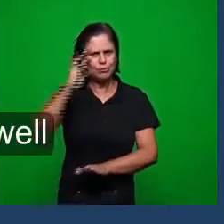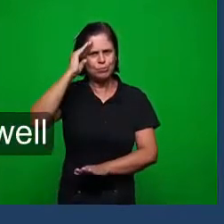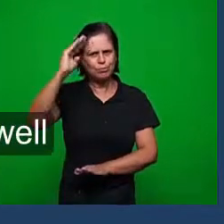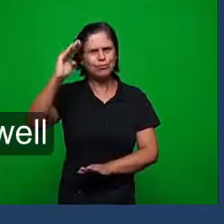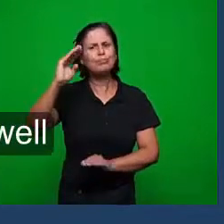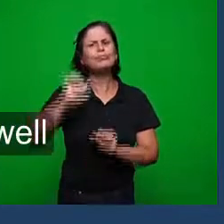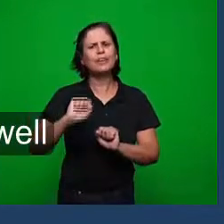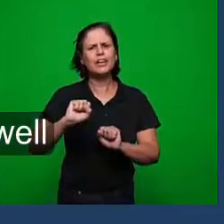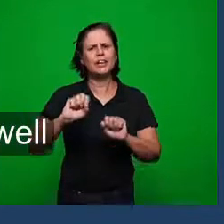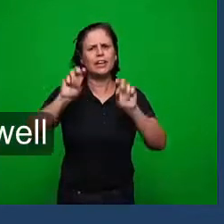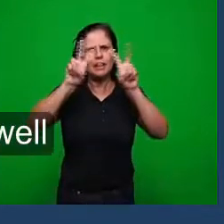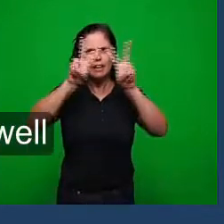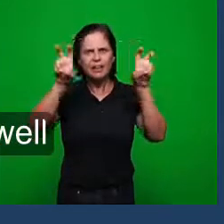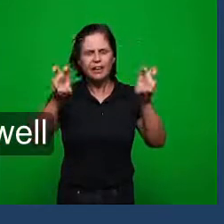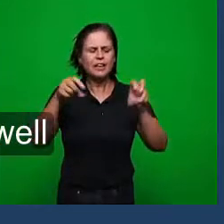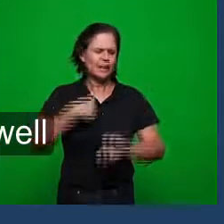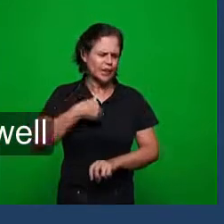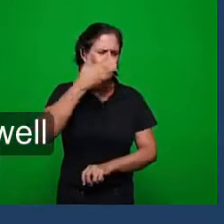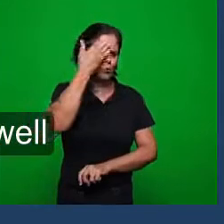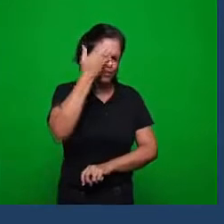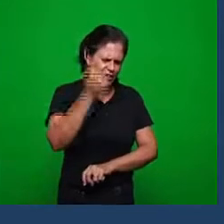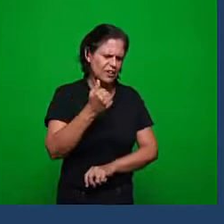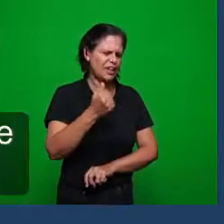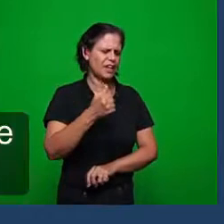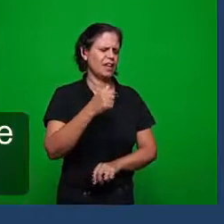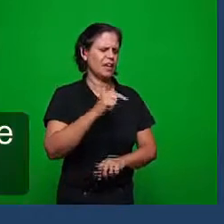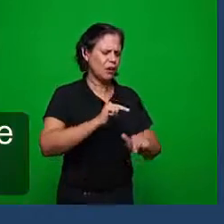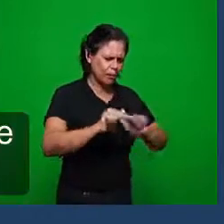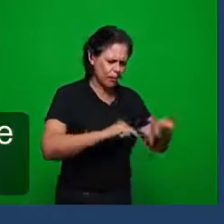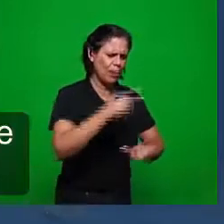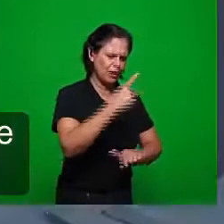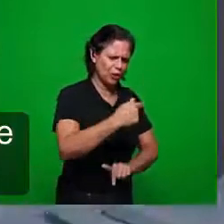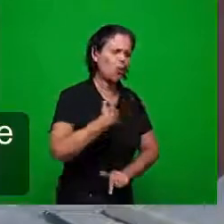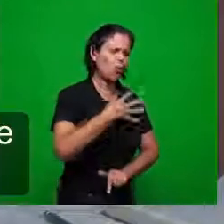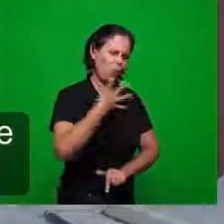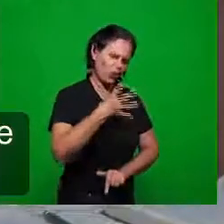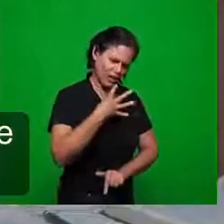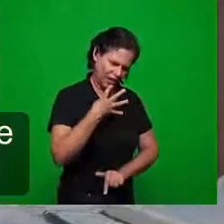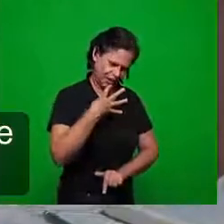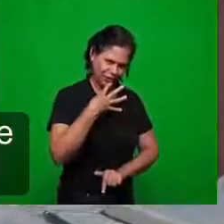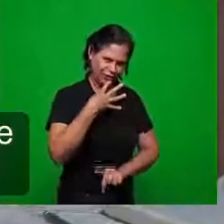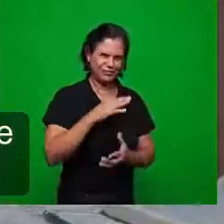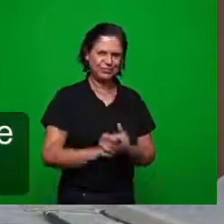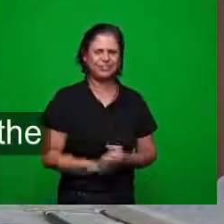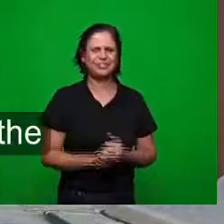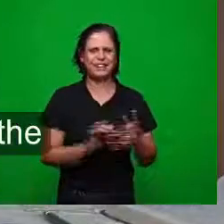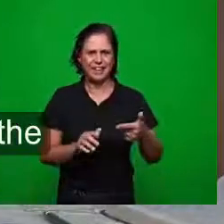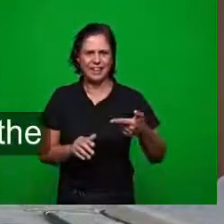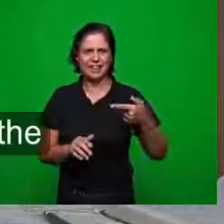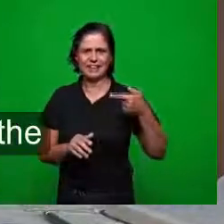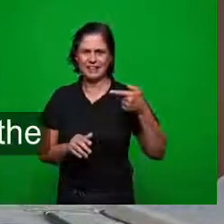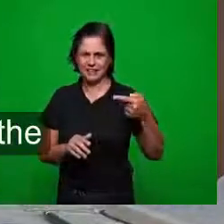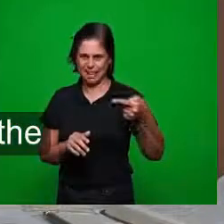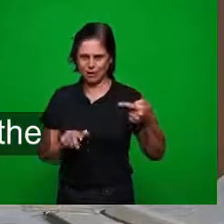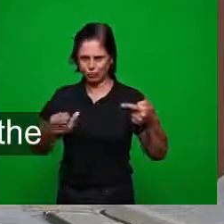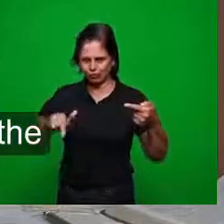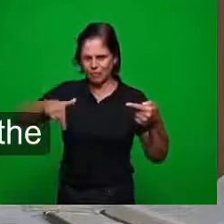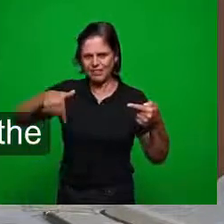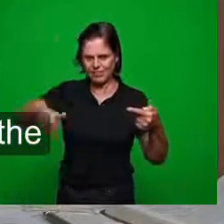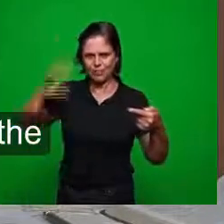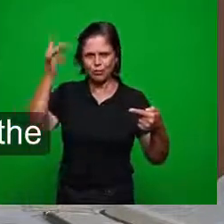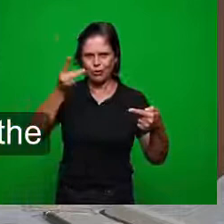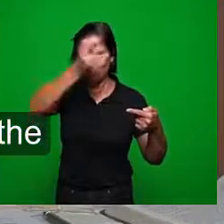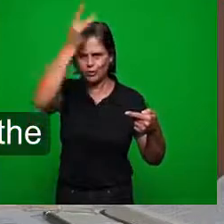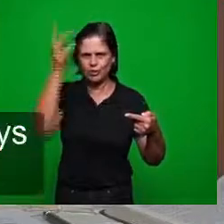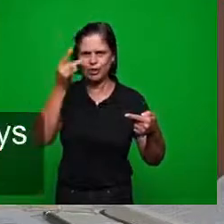conhecimento ou revelação e sei onde estás agora a sétima operação do espírito do senhor em pérgamo é a